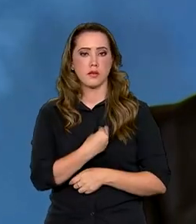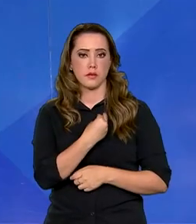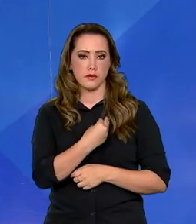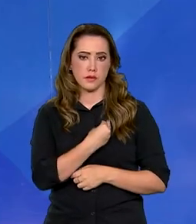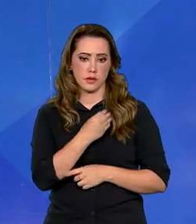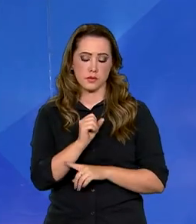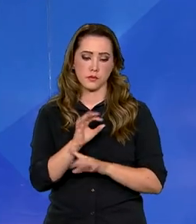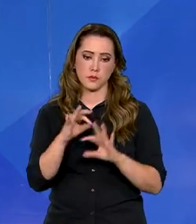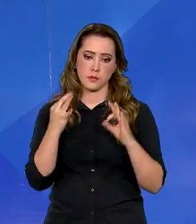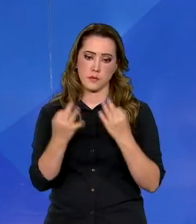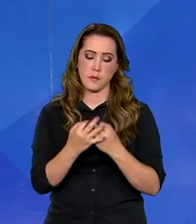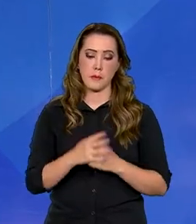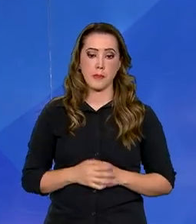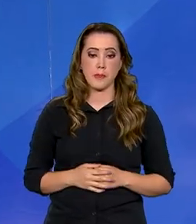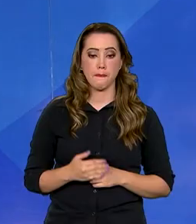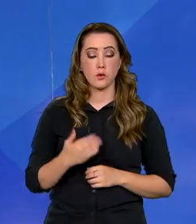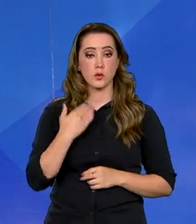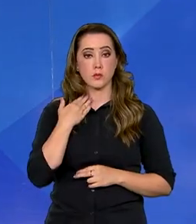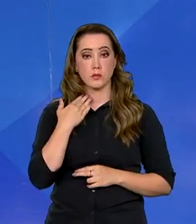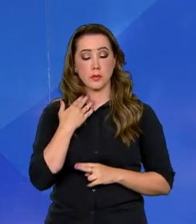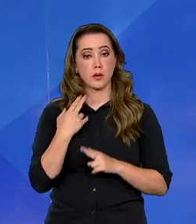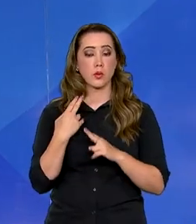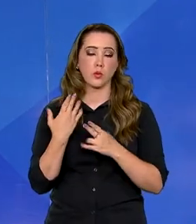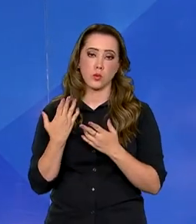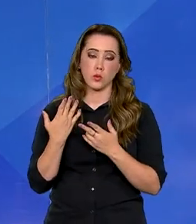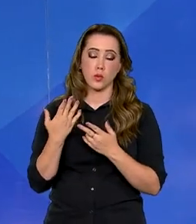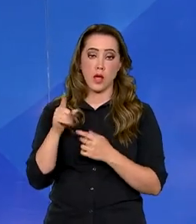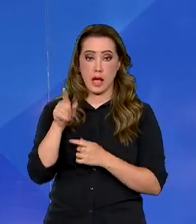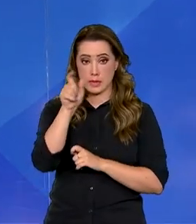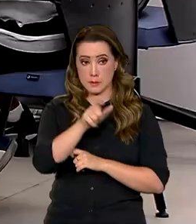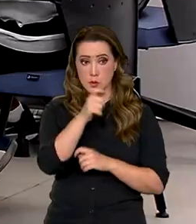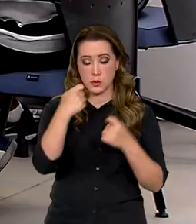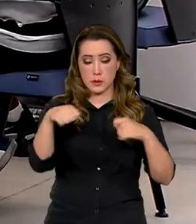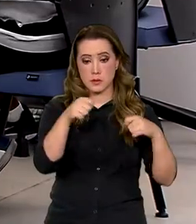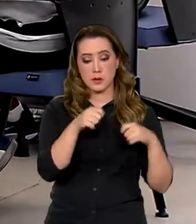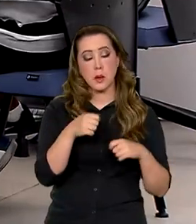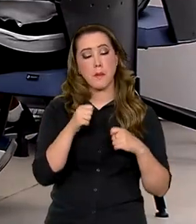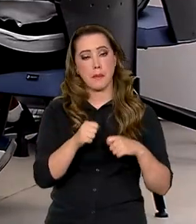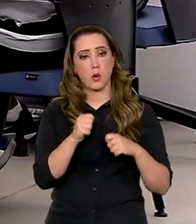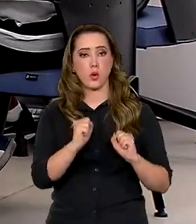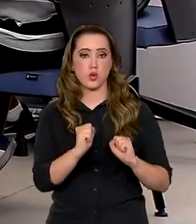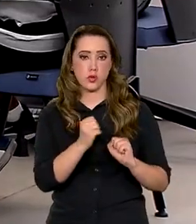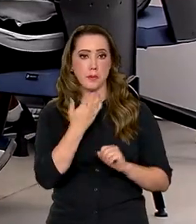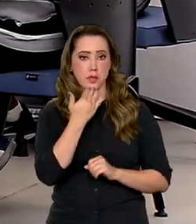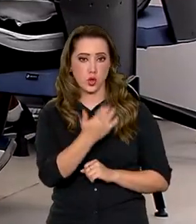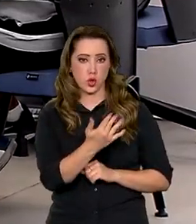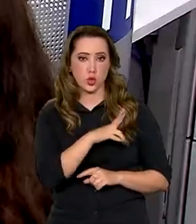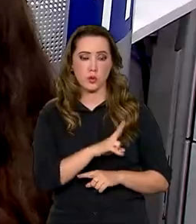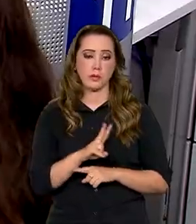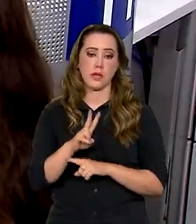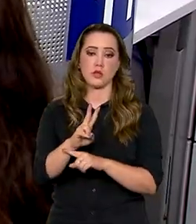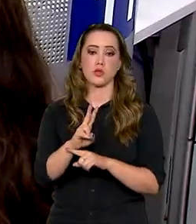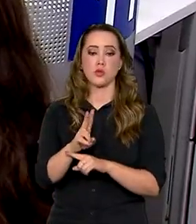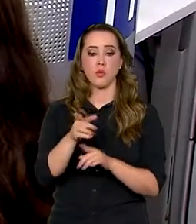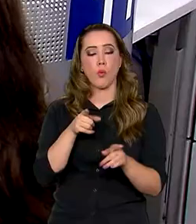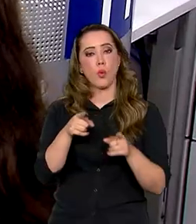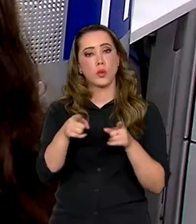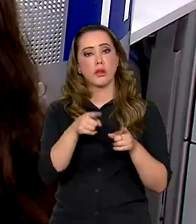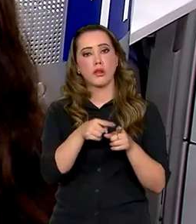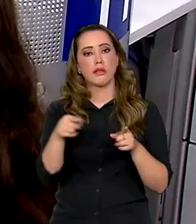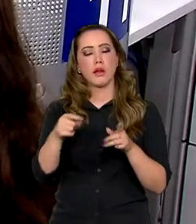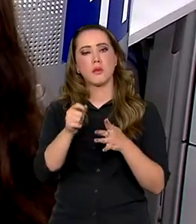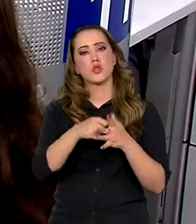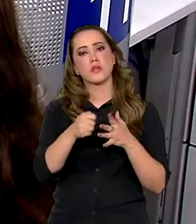famílias. As entidades podem contratar os recursos da linha Microcrédito Caixa Repasse, com prazo de